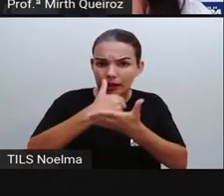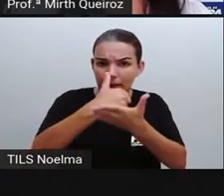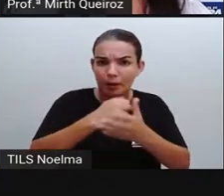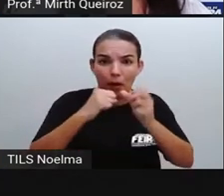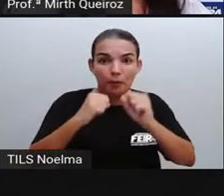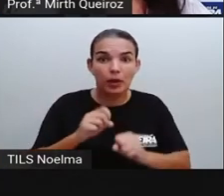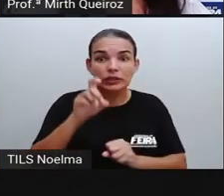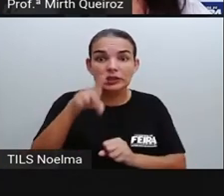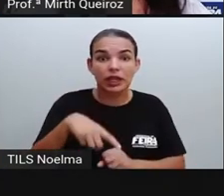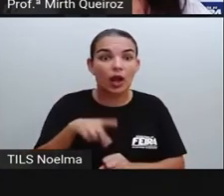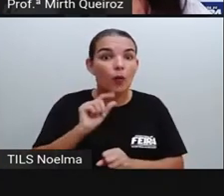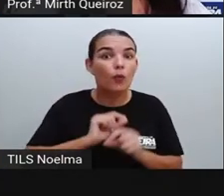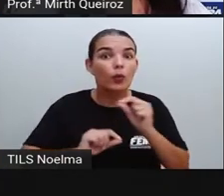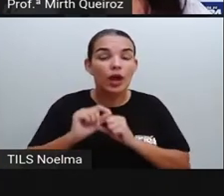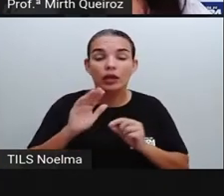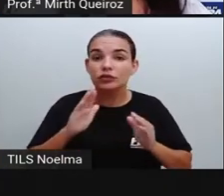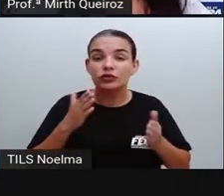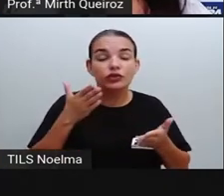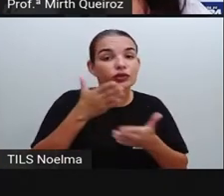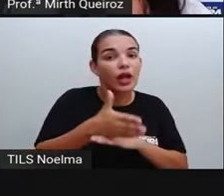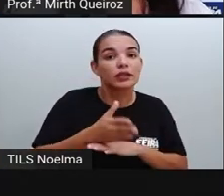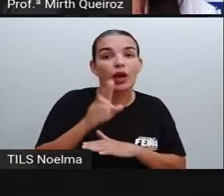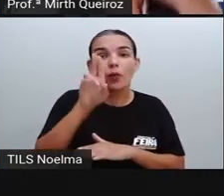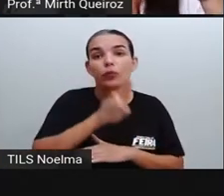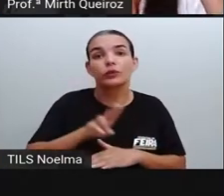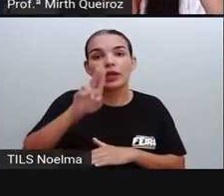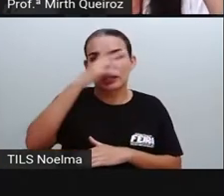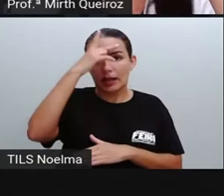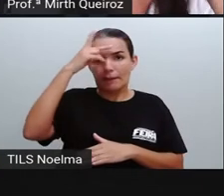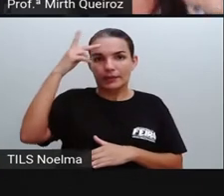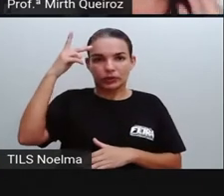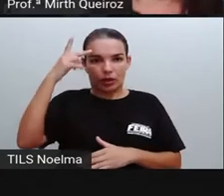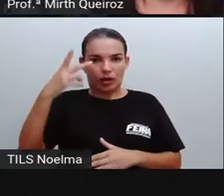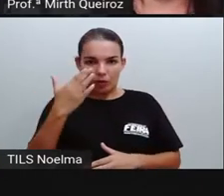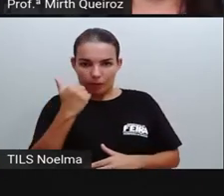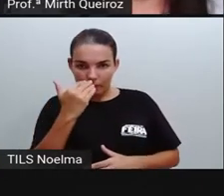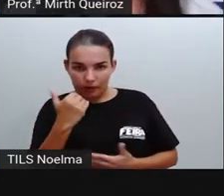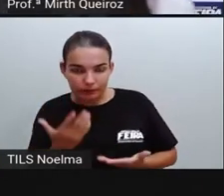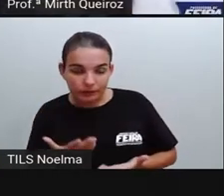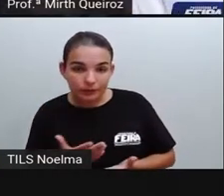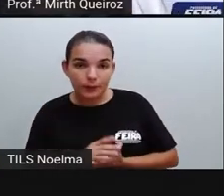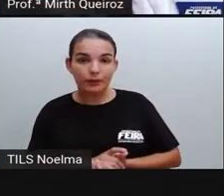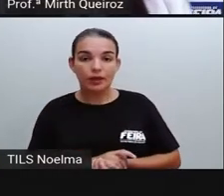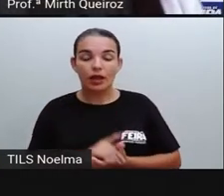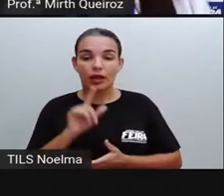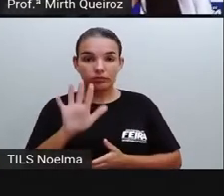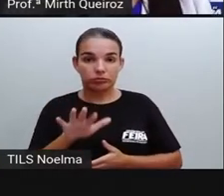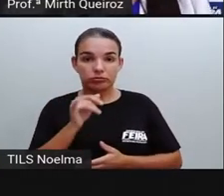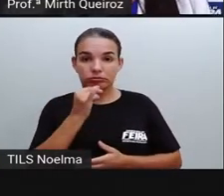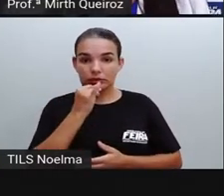diretamente utilizada pelo consumidor. Por exemplo, eu posso